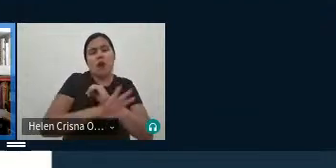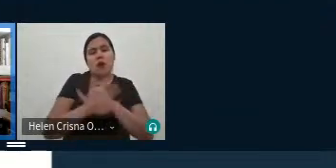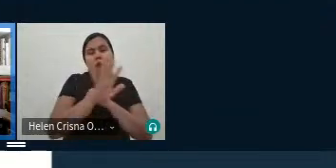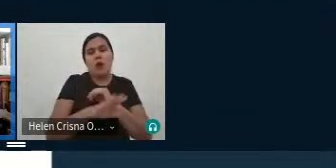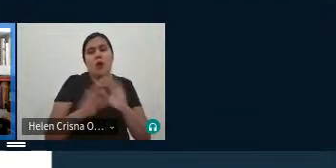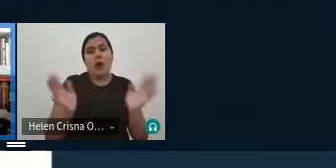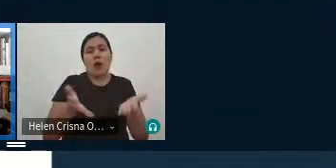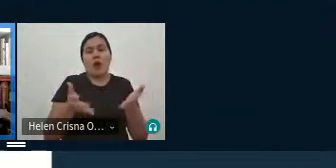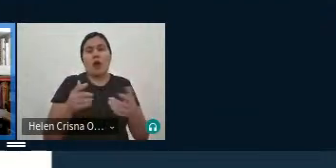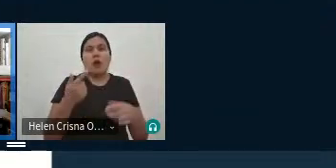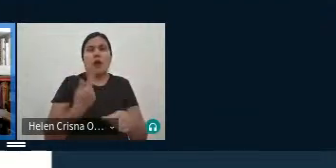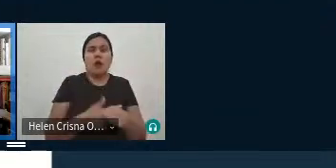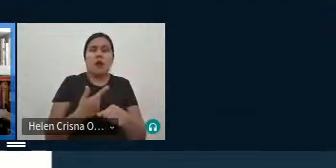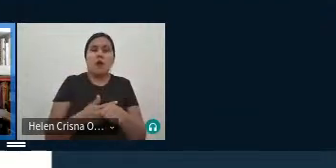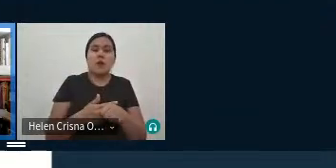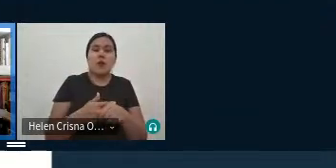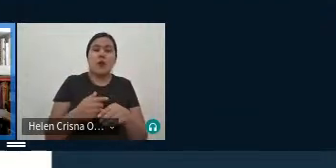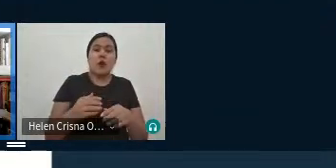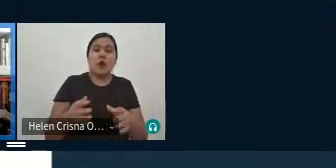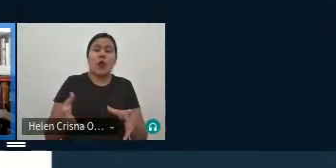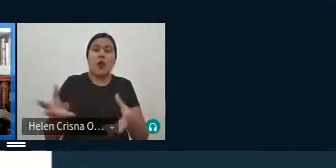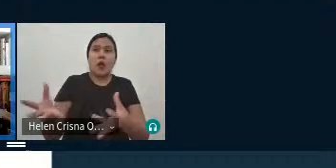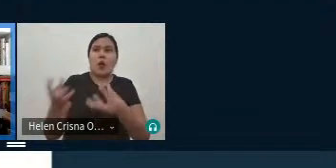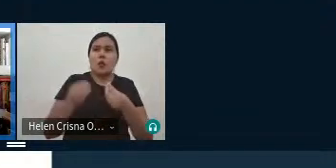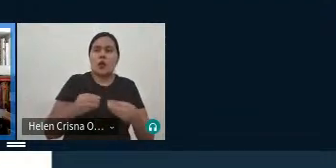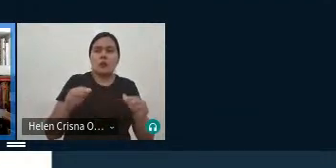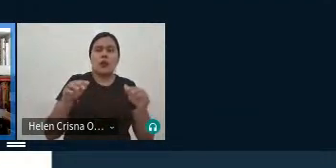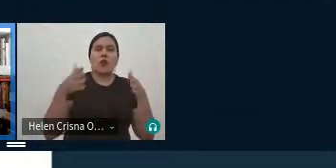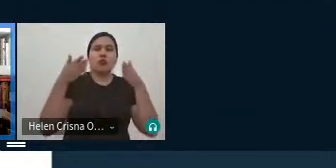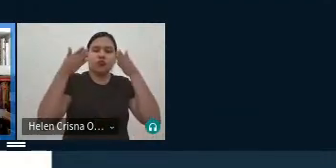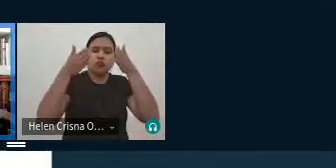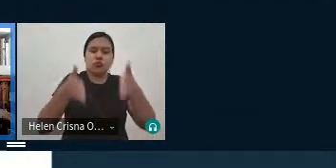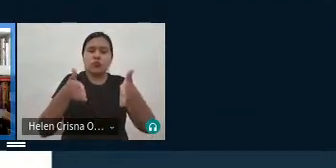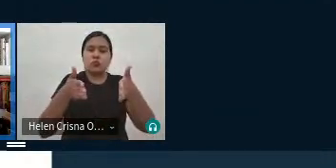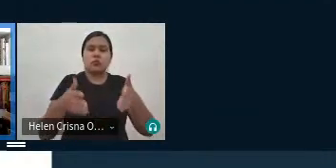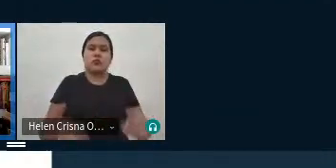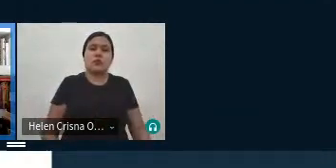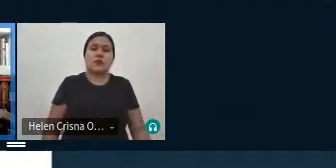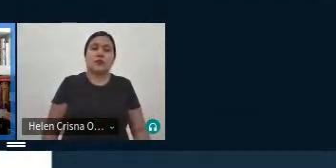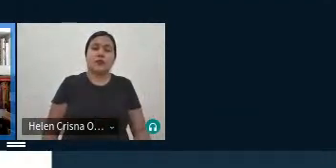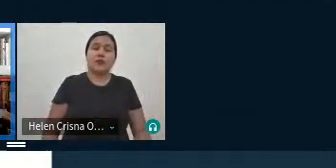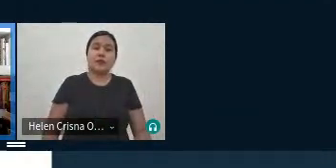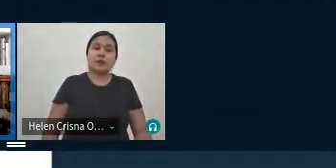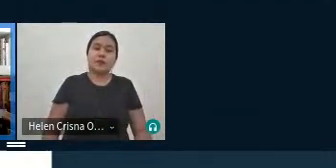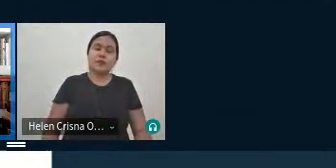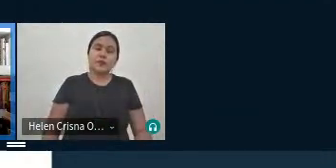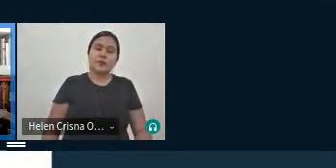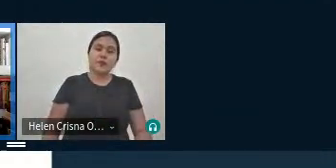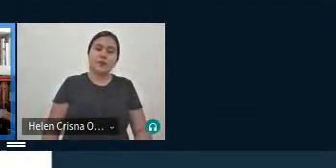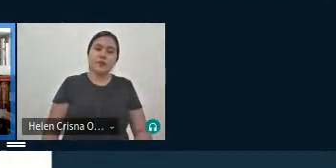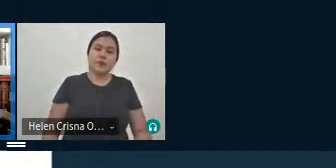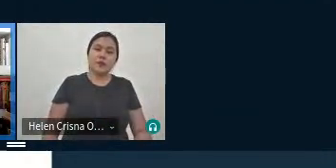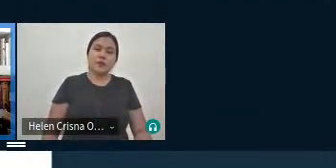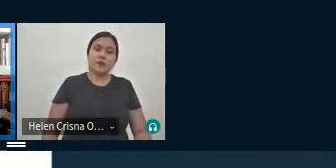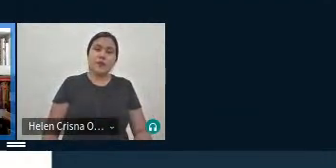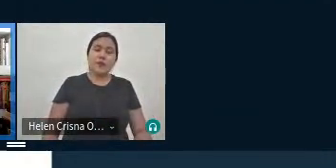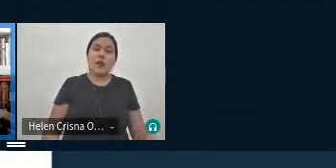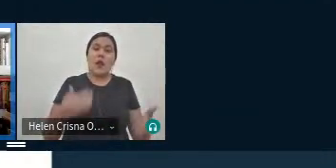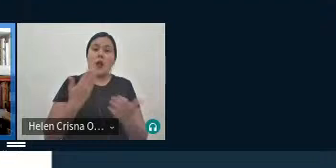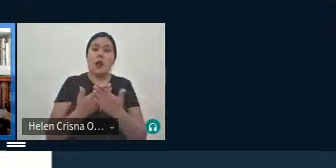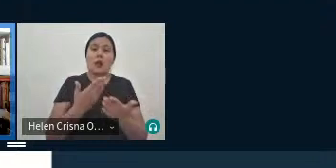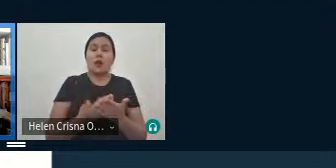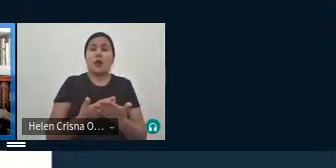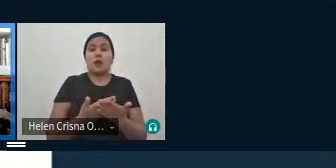partir desse momento então eles passam a receber atenção na condução desses desses estudos